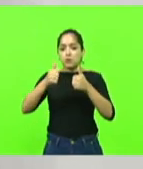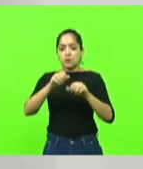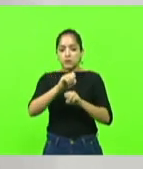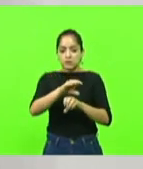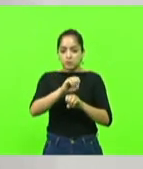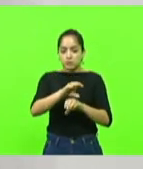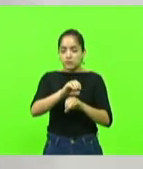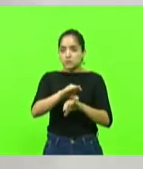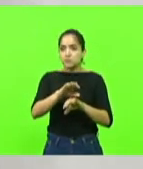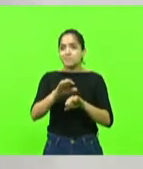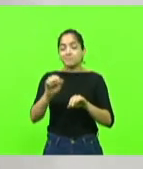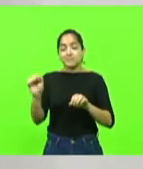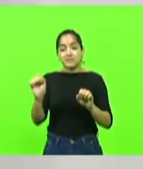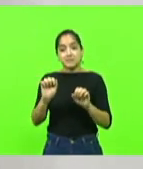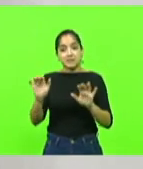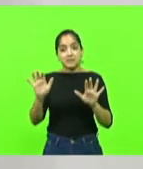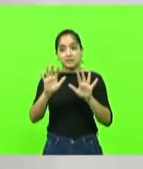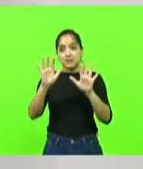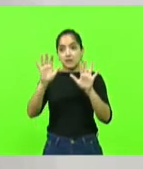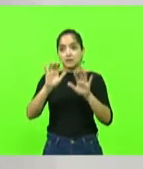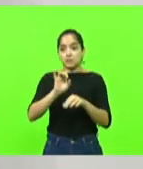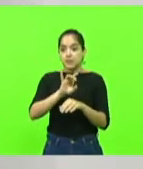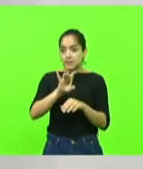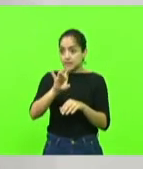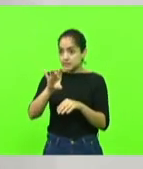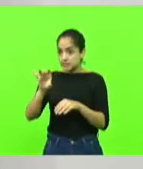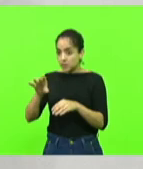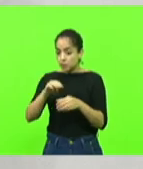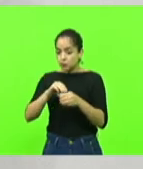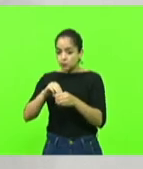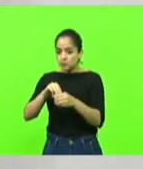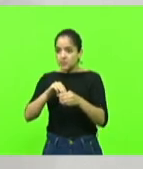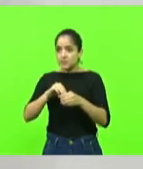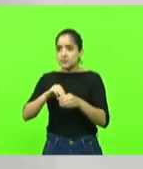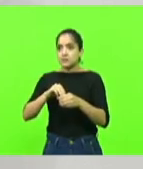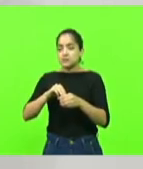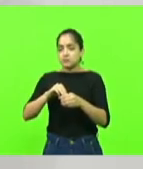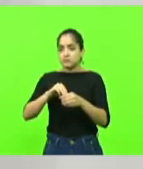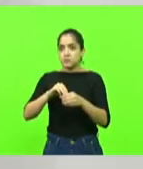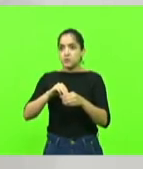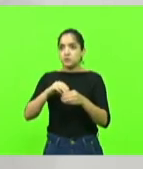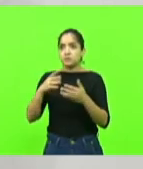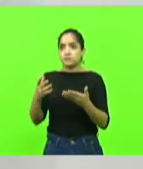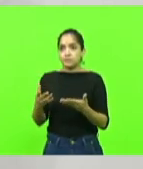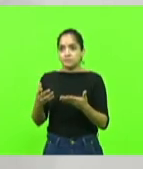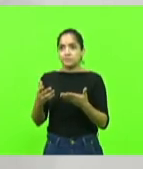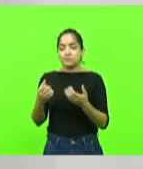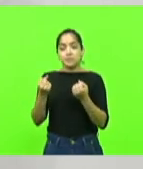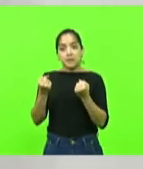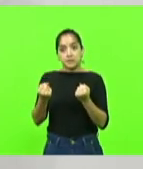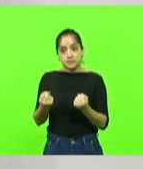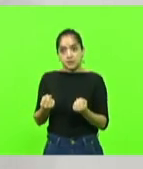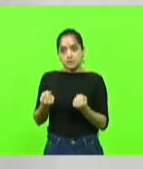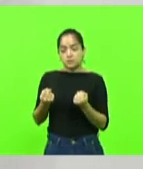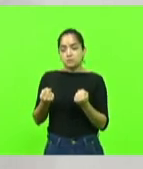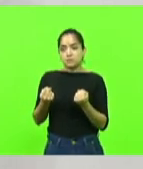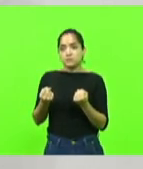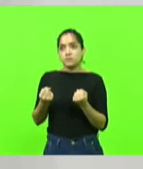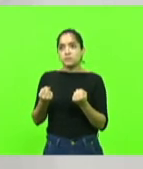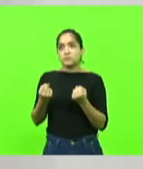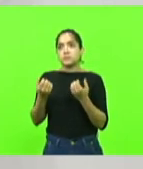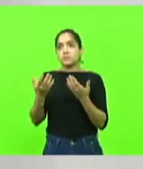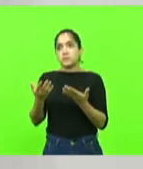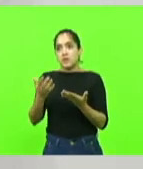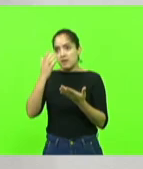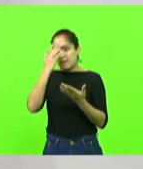Está ficando caro para cada um dos municípios ser catarinense. A mão está pesada. Fácil